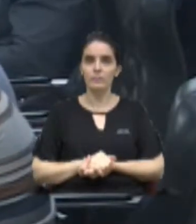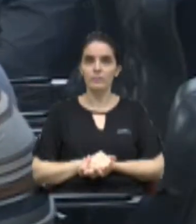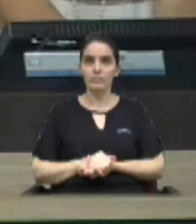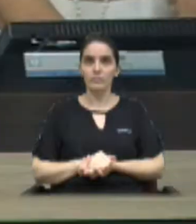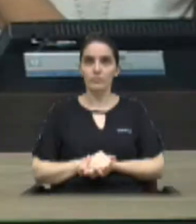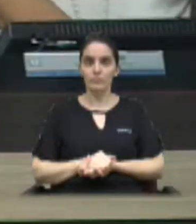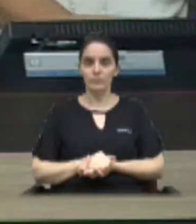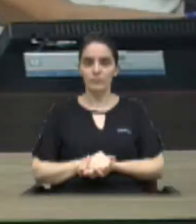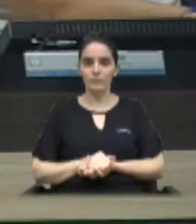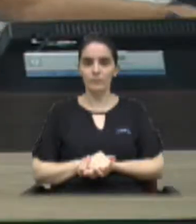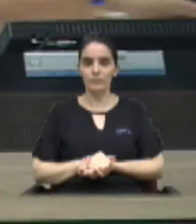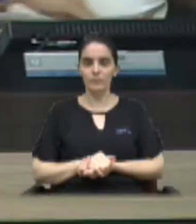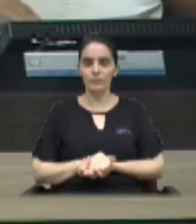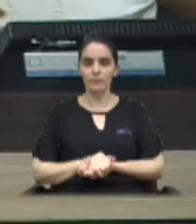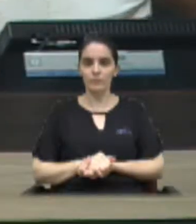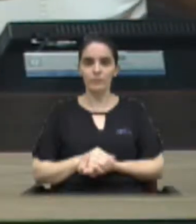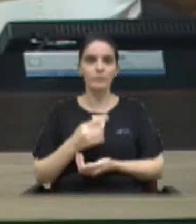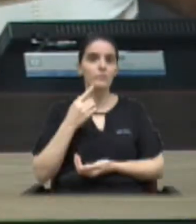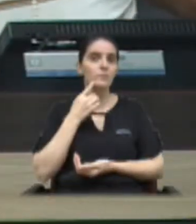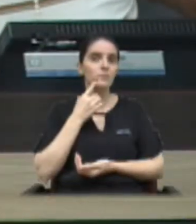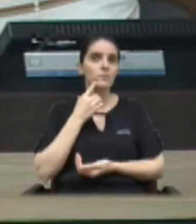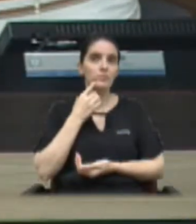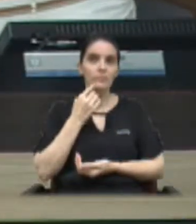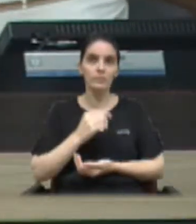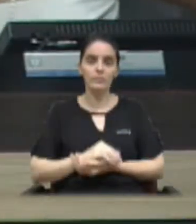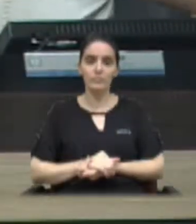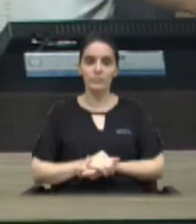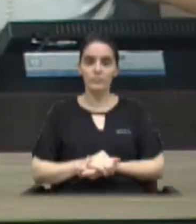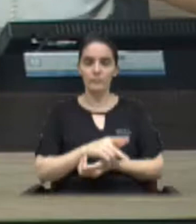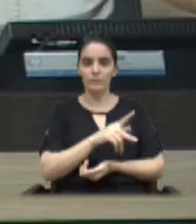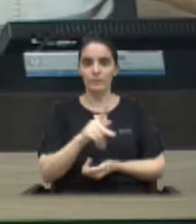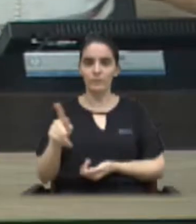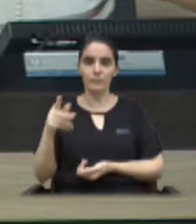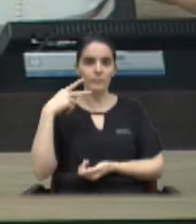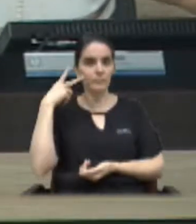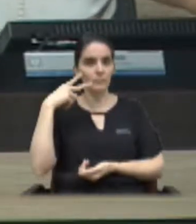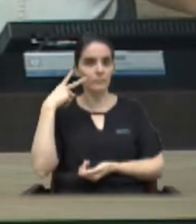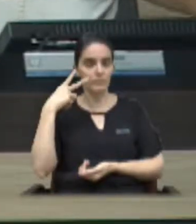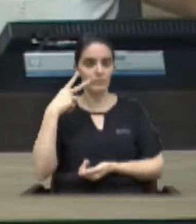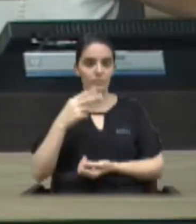Presidente. Questão de ordem, vereador Cleiton. Sr. Presidente, nobres pares,